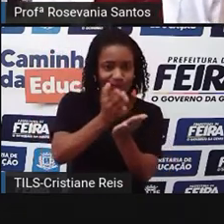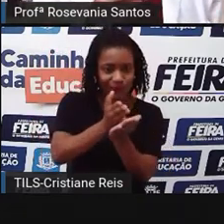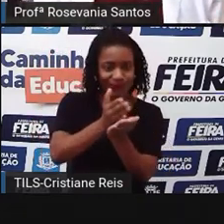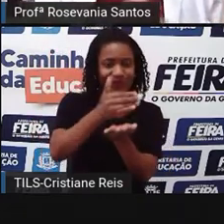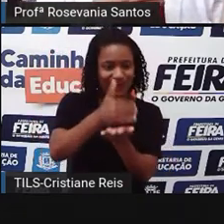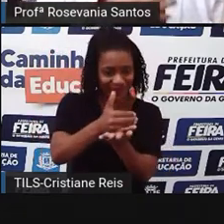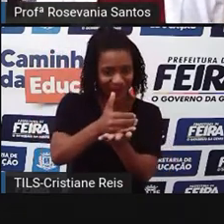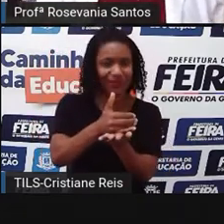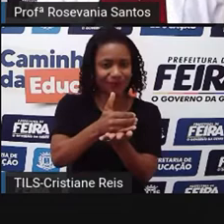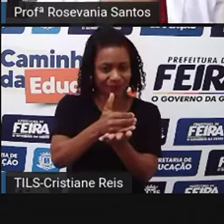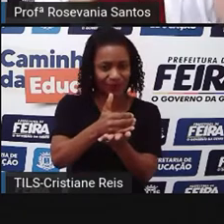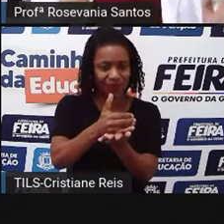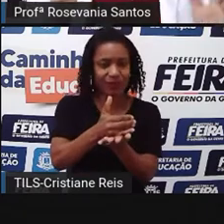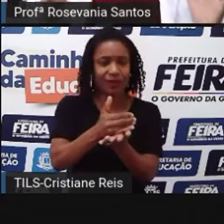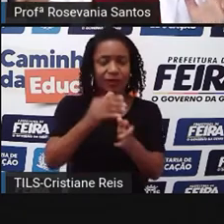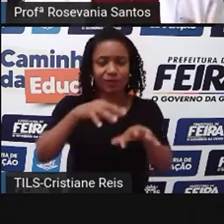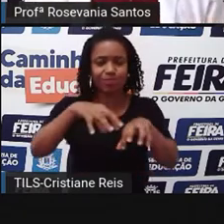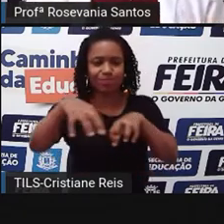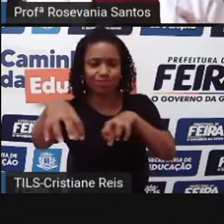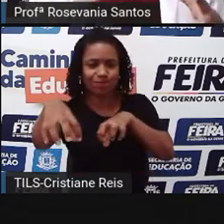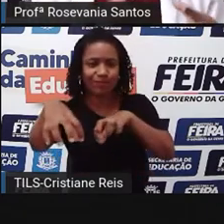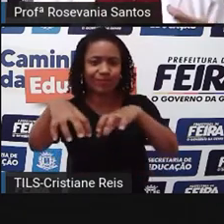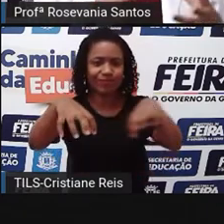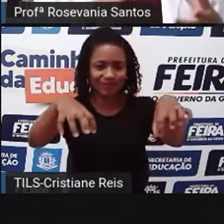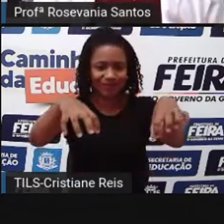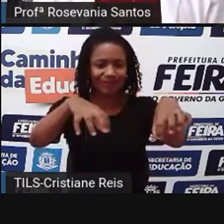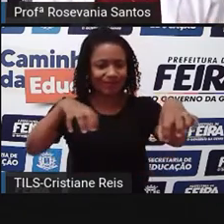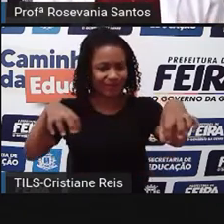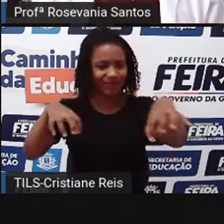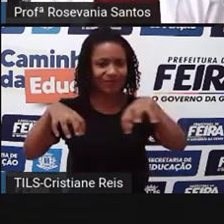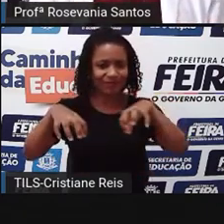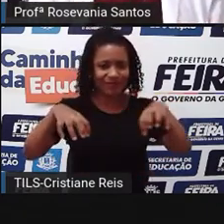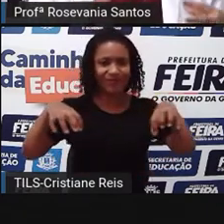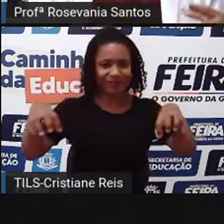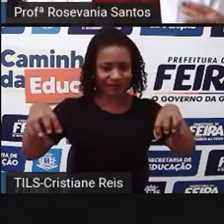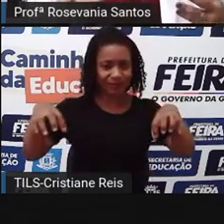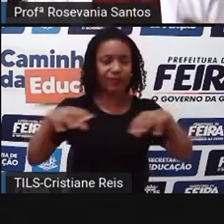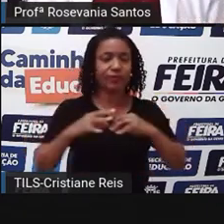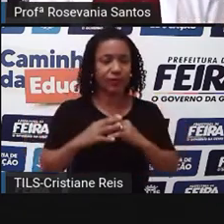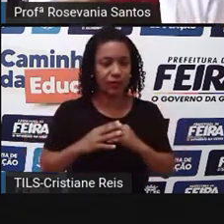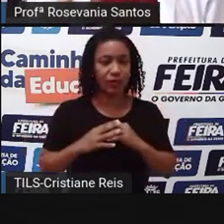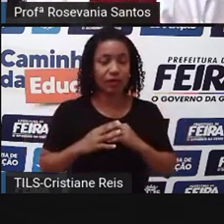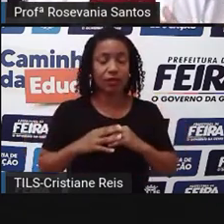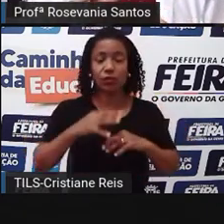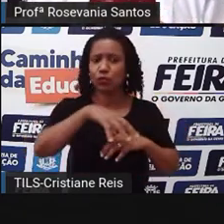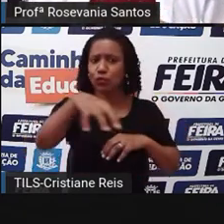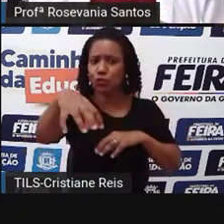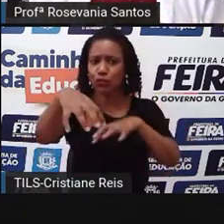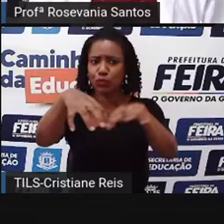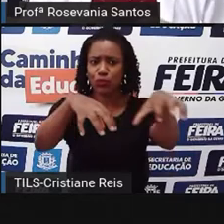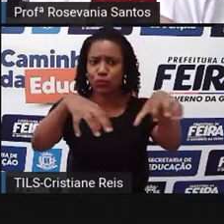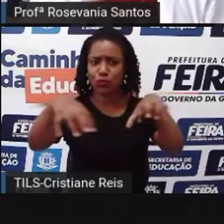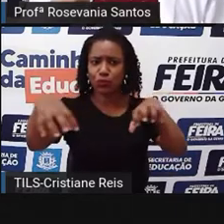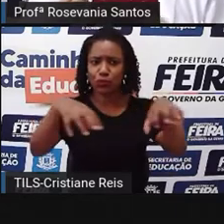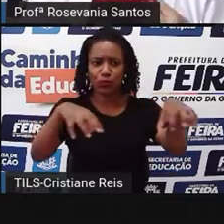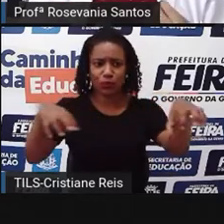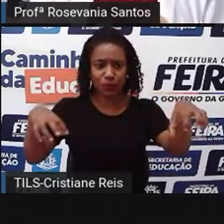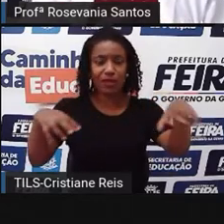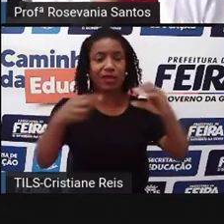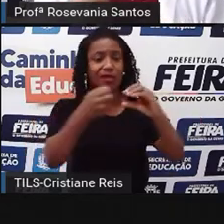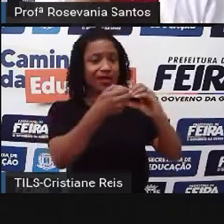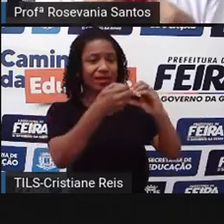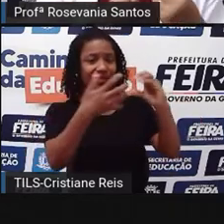divide em partes menores para poder estudar. E essas partes menores, elas têm uma série de, vamos dizer assim, de